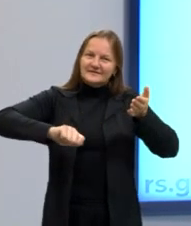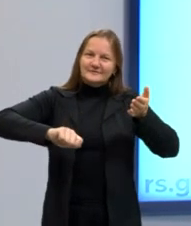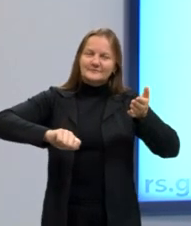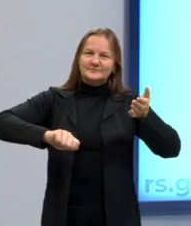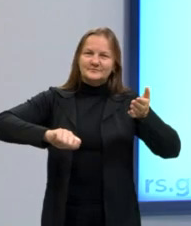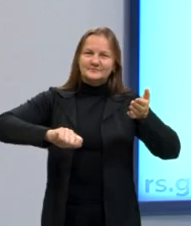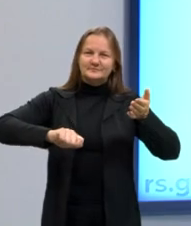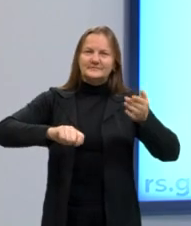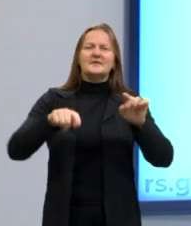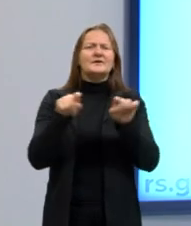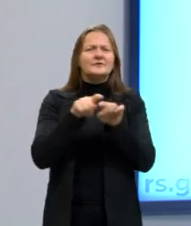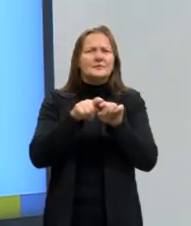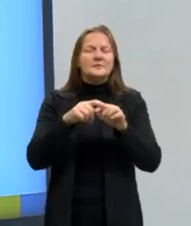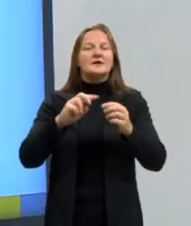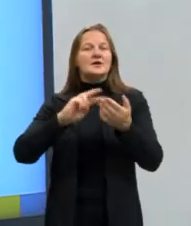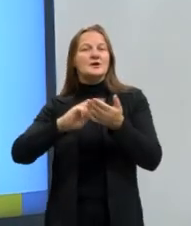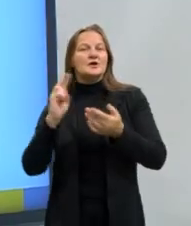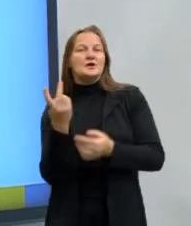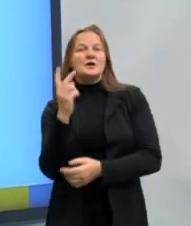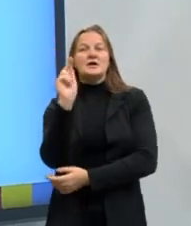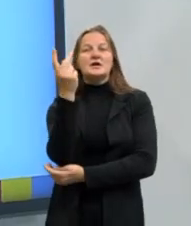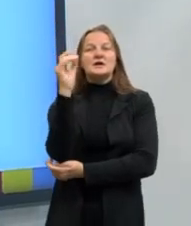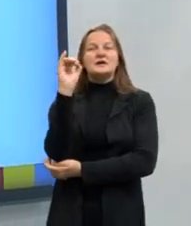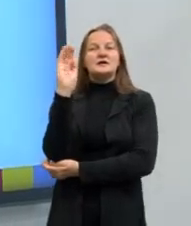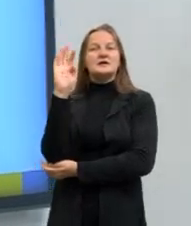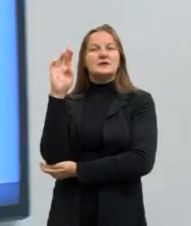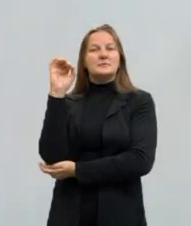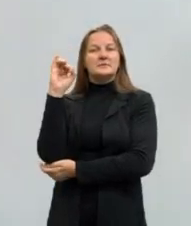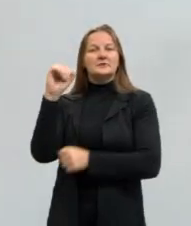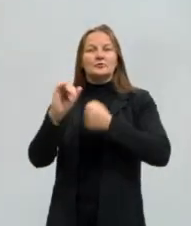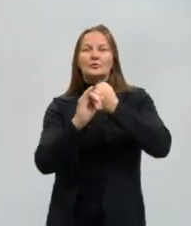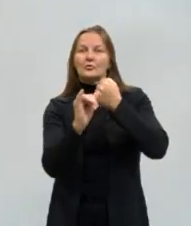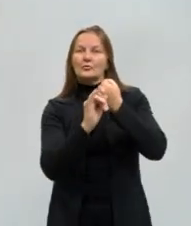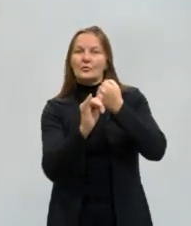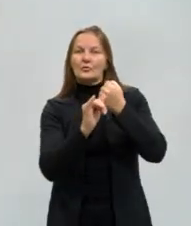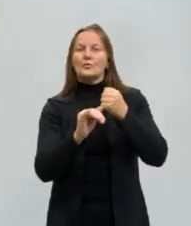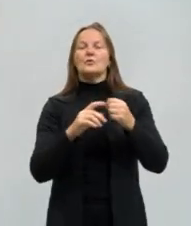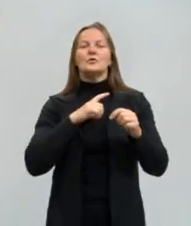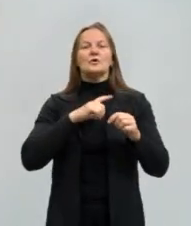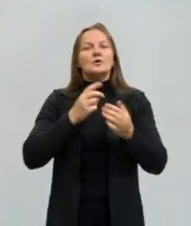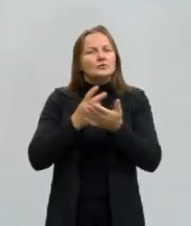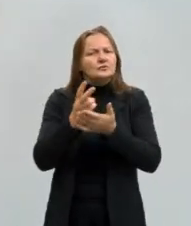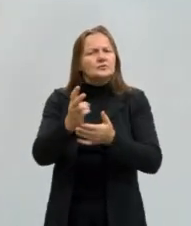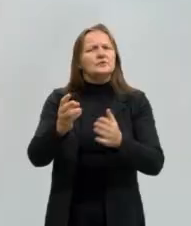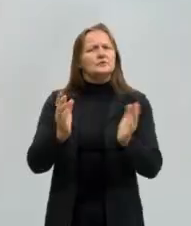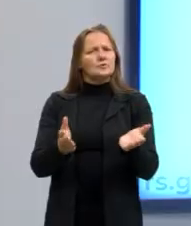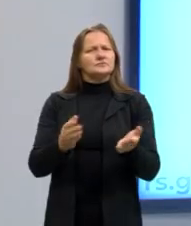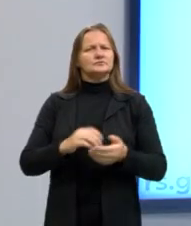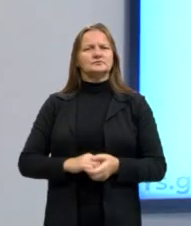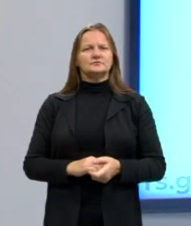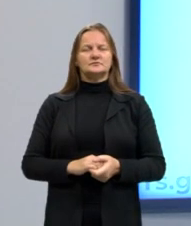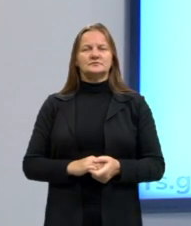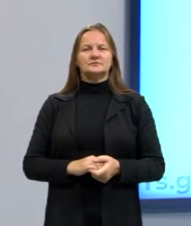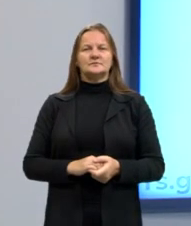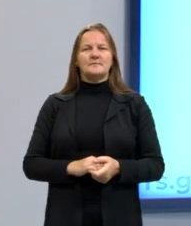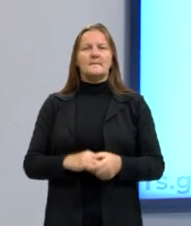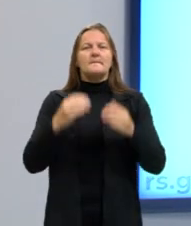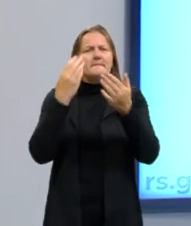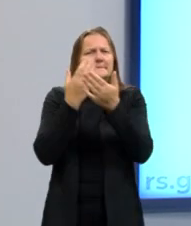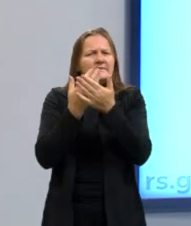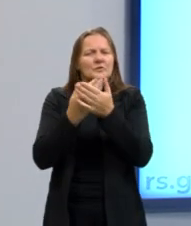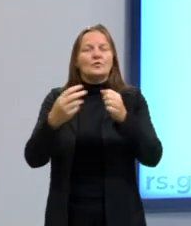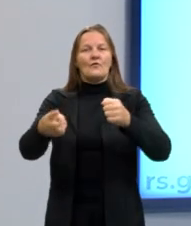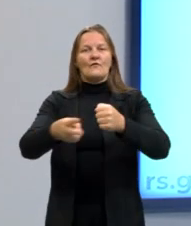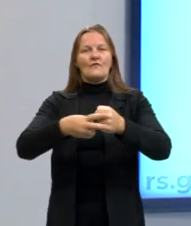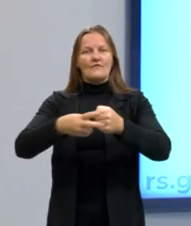e os híbridos, como a crônica. Seguimos, então, gente, com o estudo do